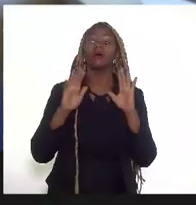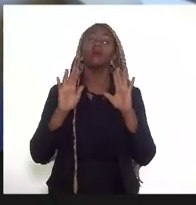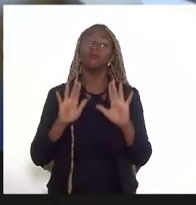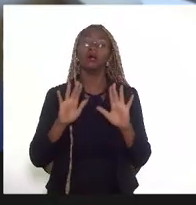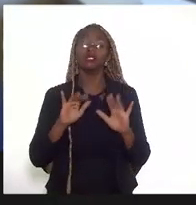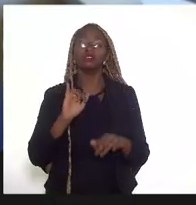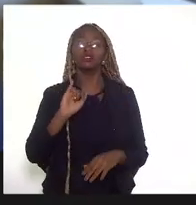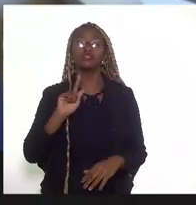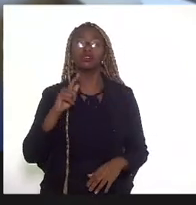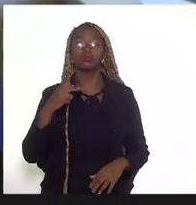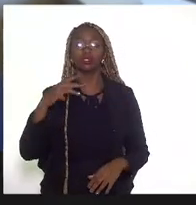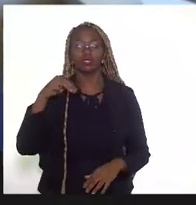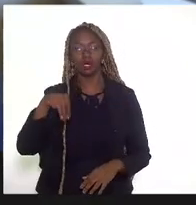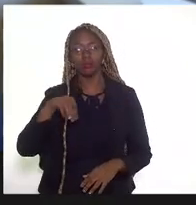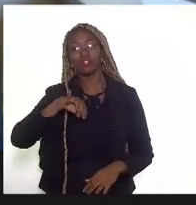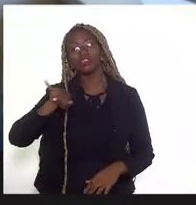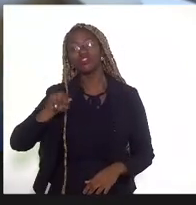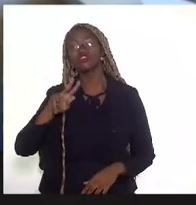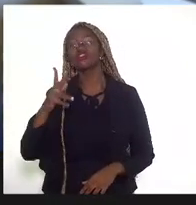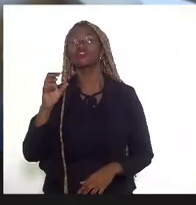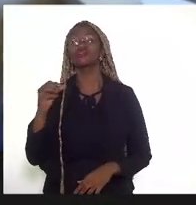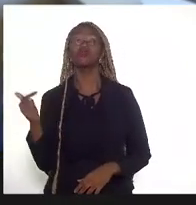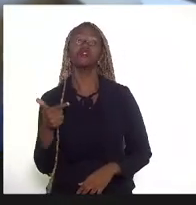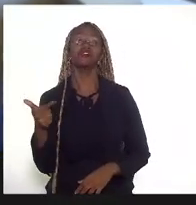GPN2 em julho de 2022.